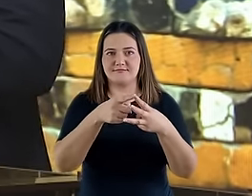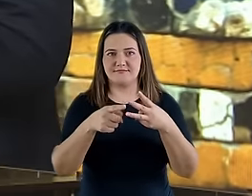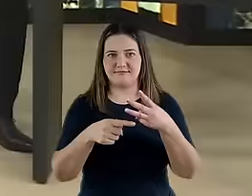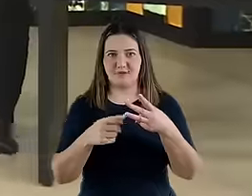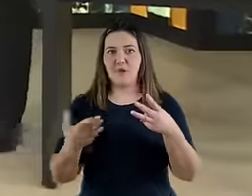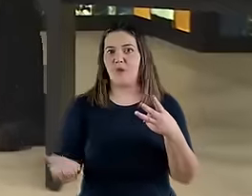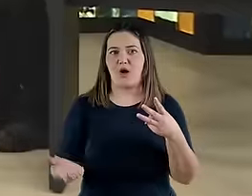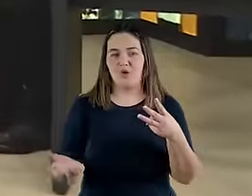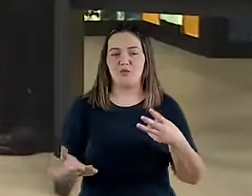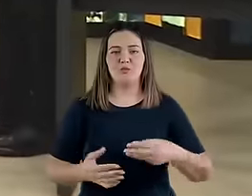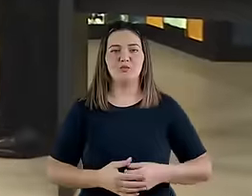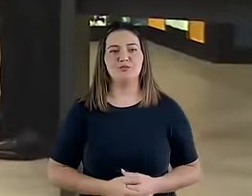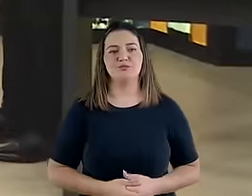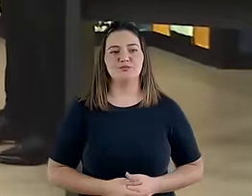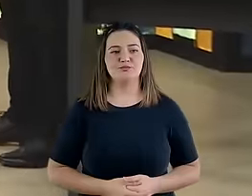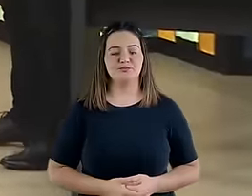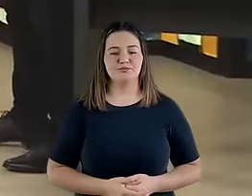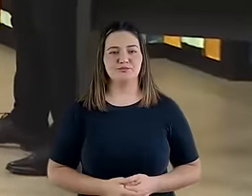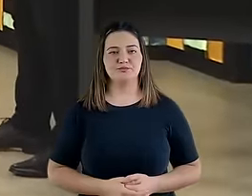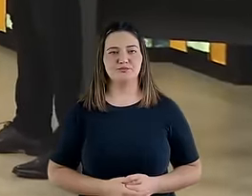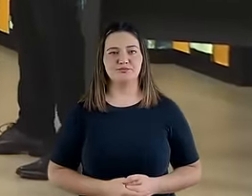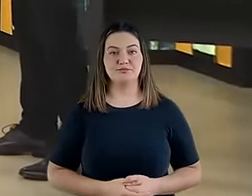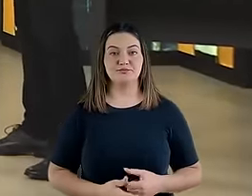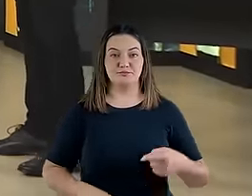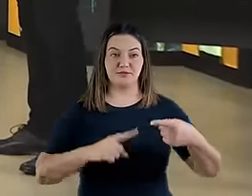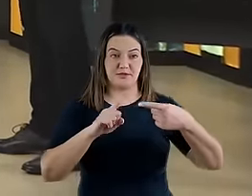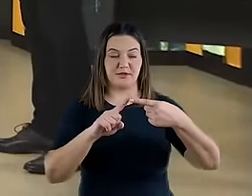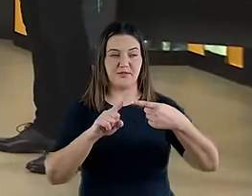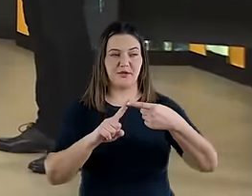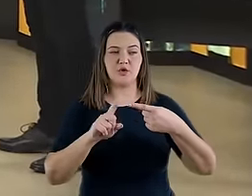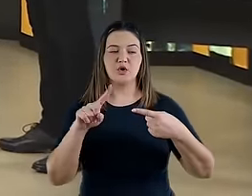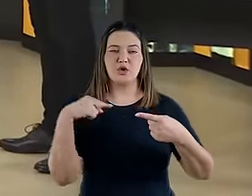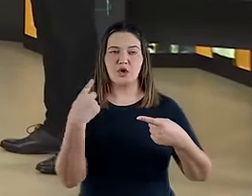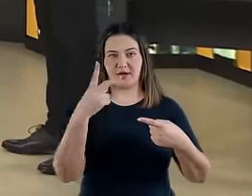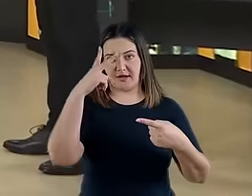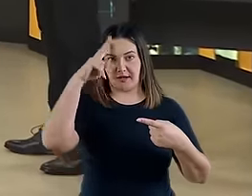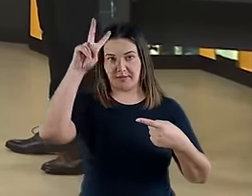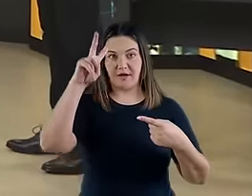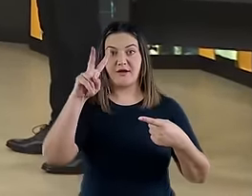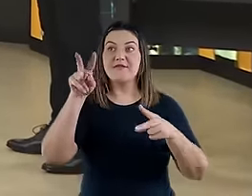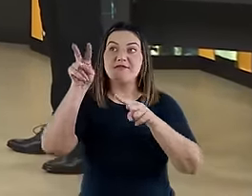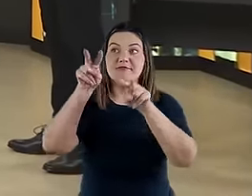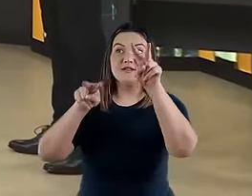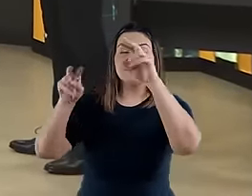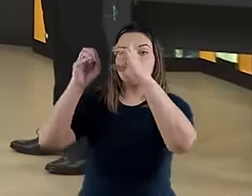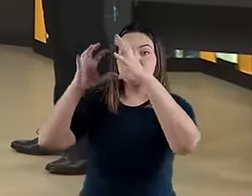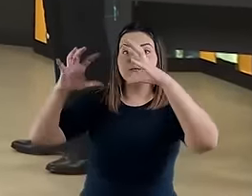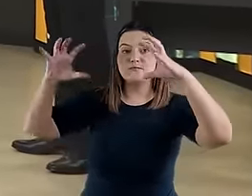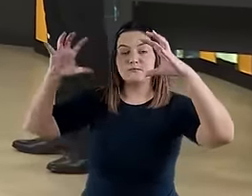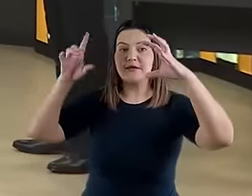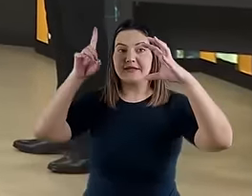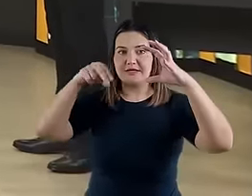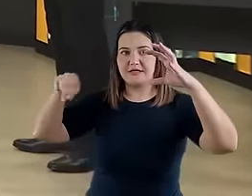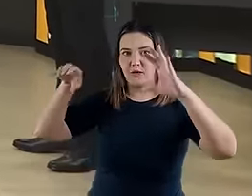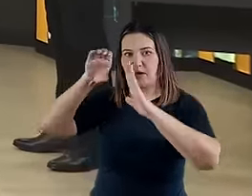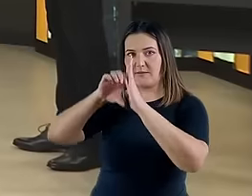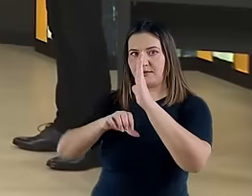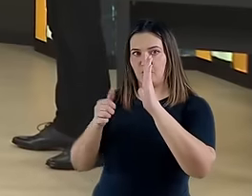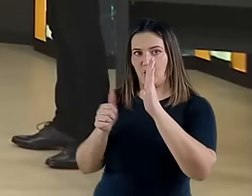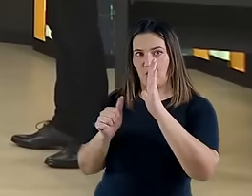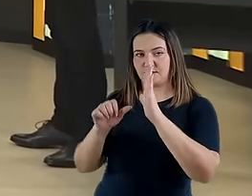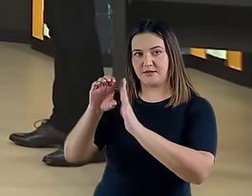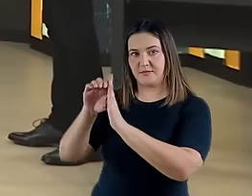e você vai ver quais são as diretrizes mais seguras. Em primeiro lugar, devemos lembrar que esta visão de Daniel, capítulo 11 e 12,